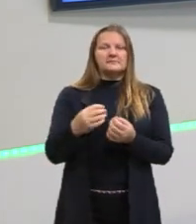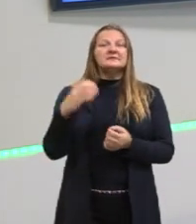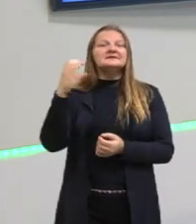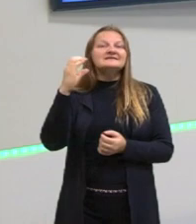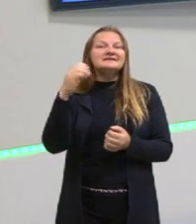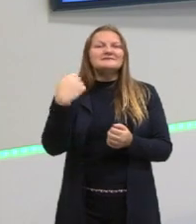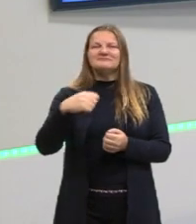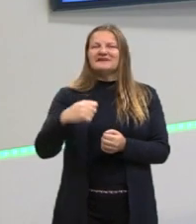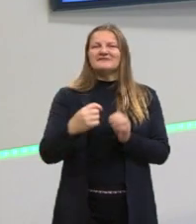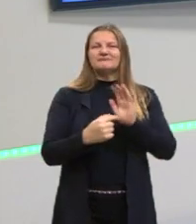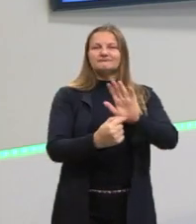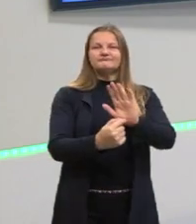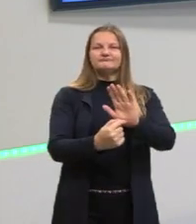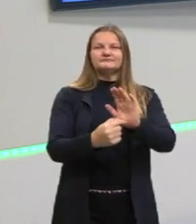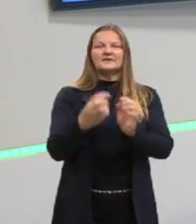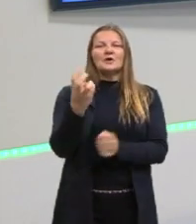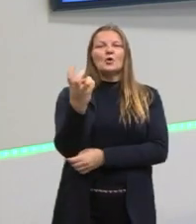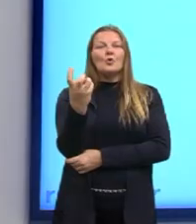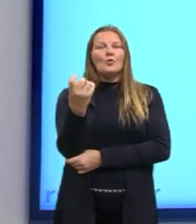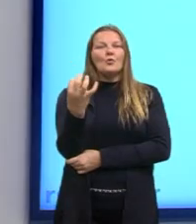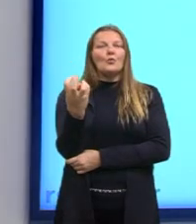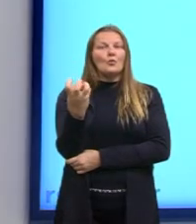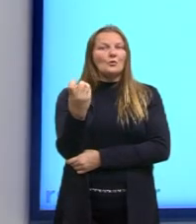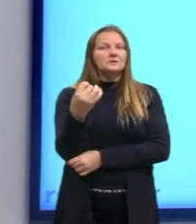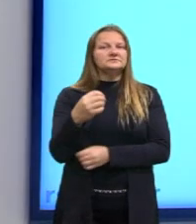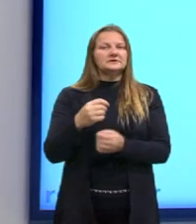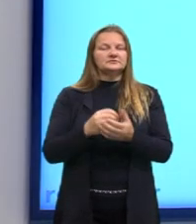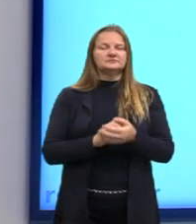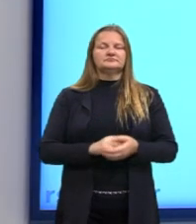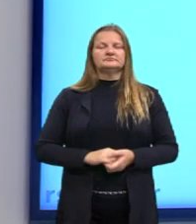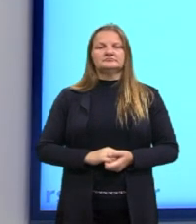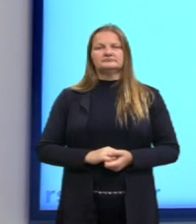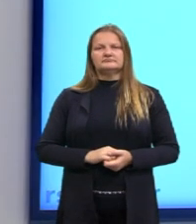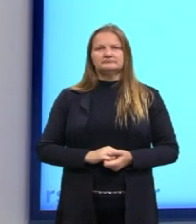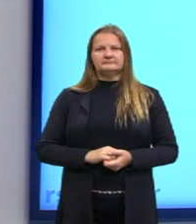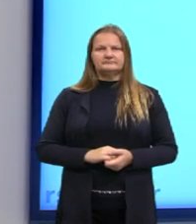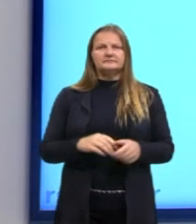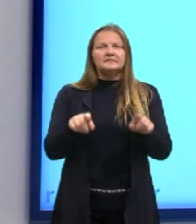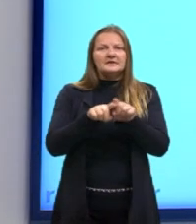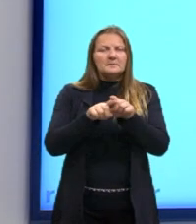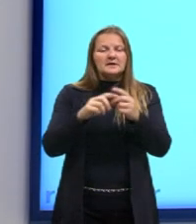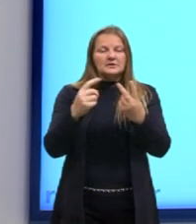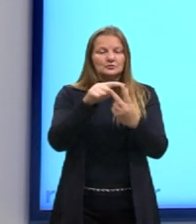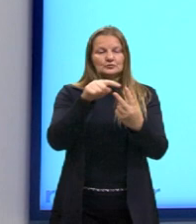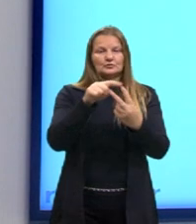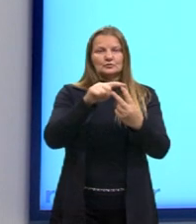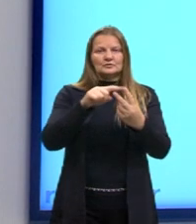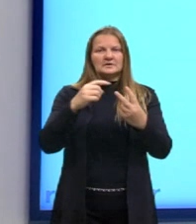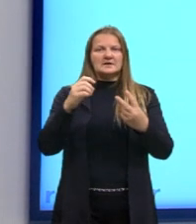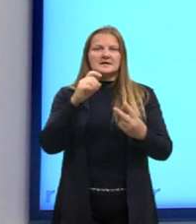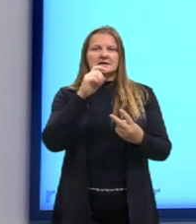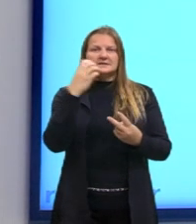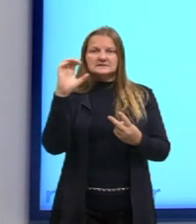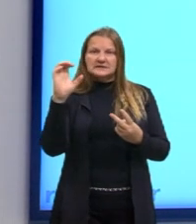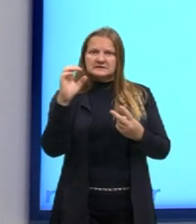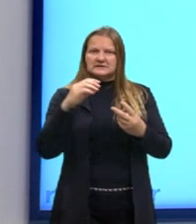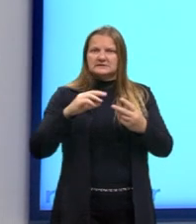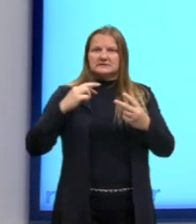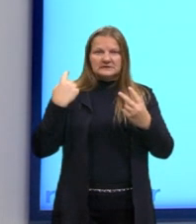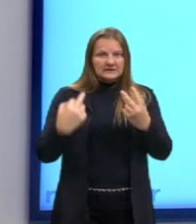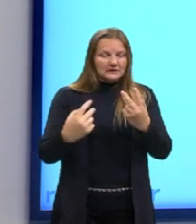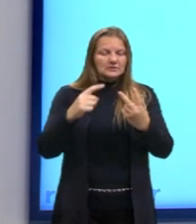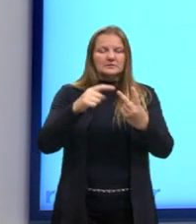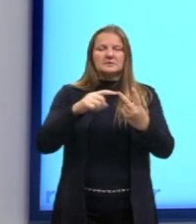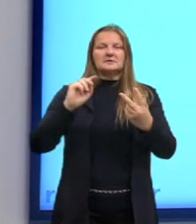apresentava isso e as ciências naturais apresentavam isso e as ciências humanas no início ia na carona desse